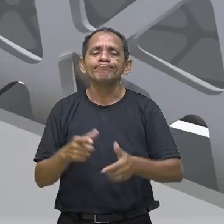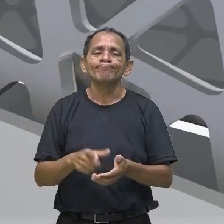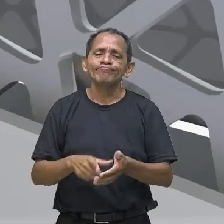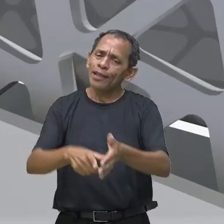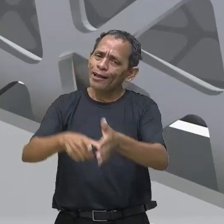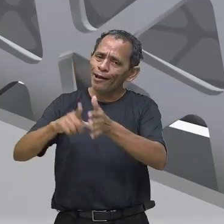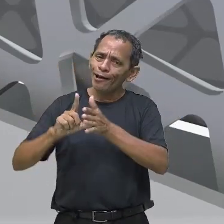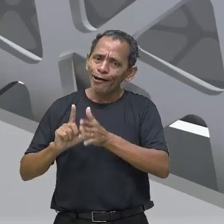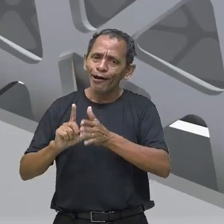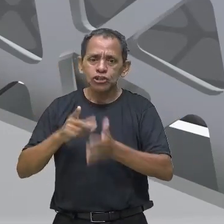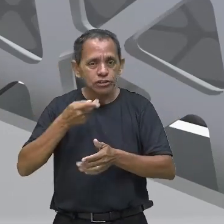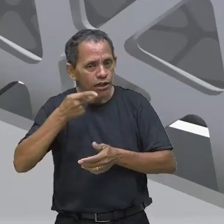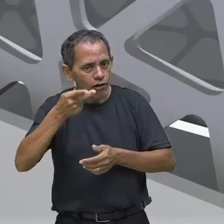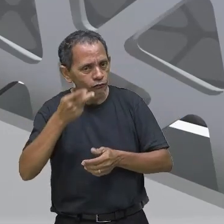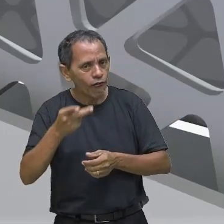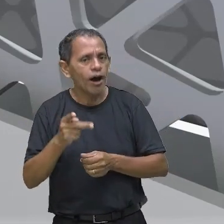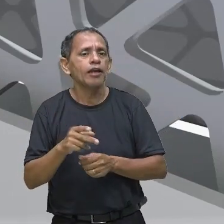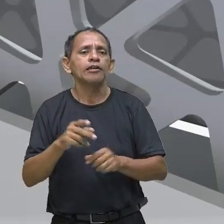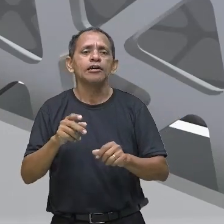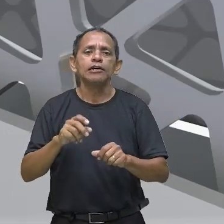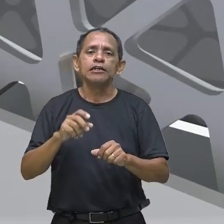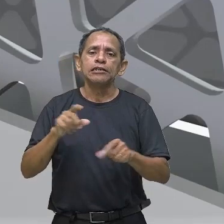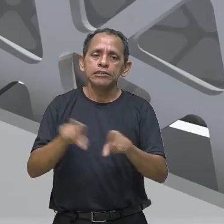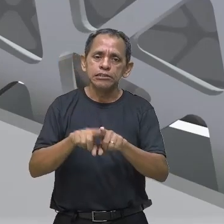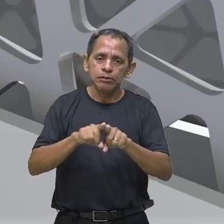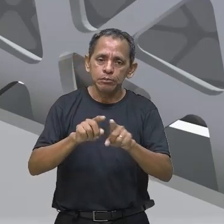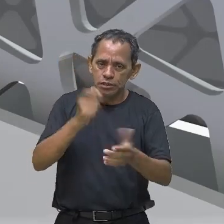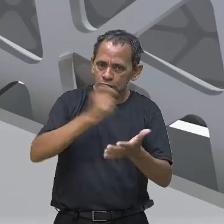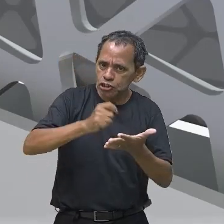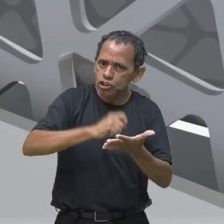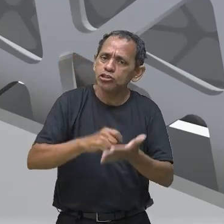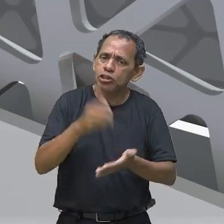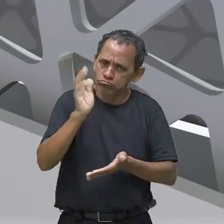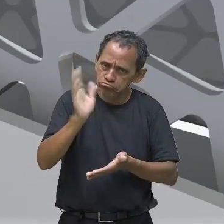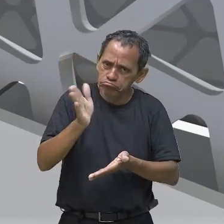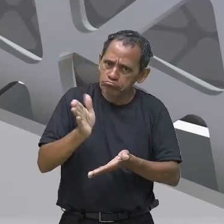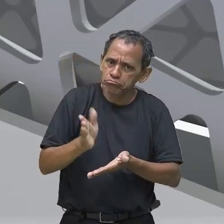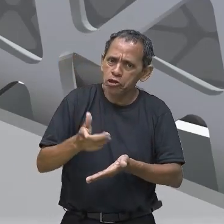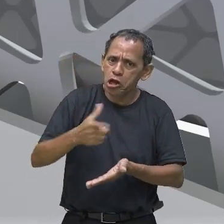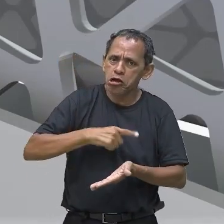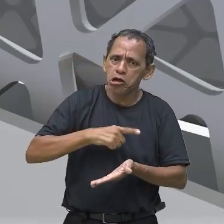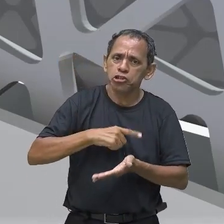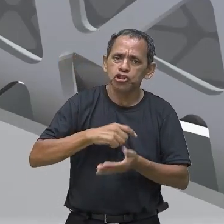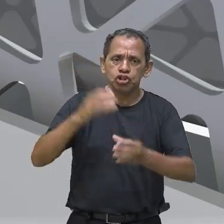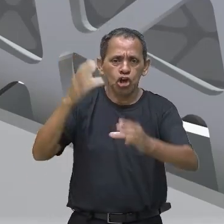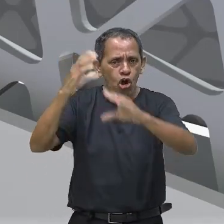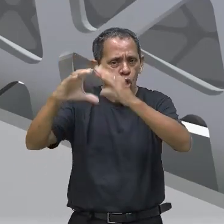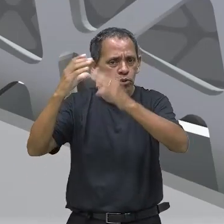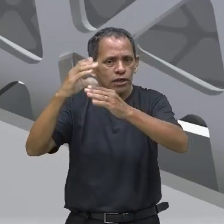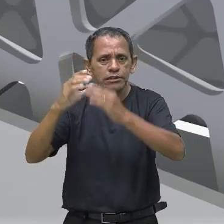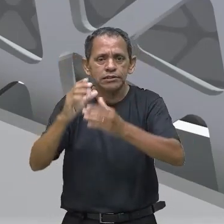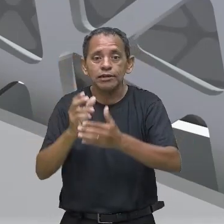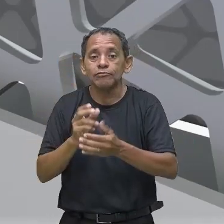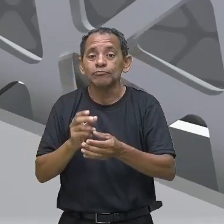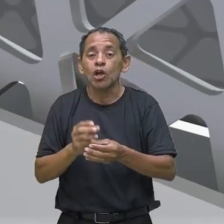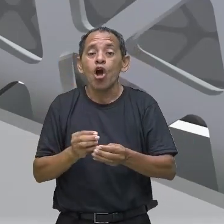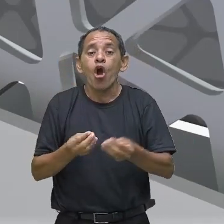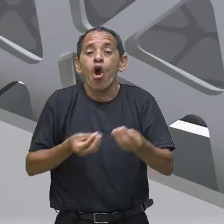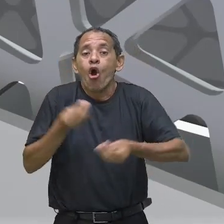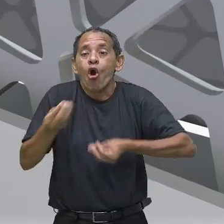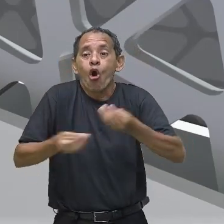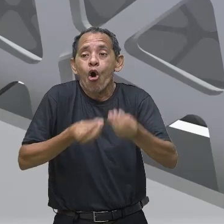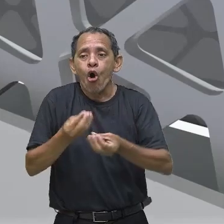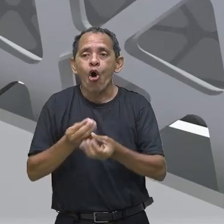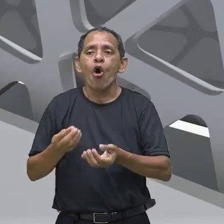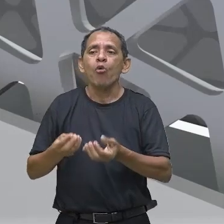comunicação. Através de quê? Da imagem, do desenho, né? Nas figuras rupestres.